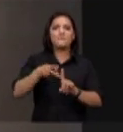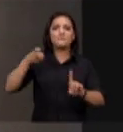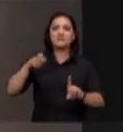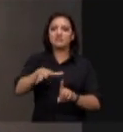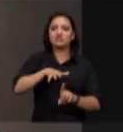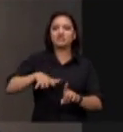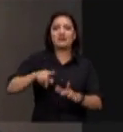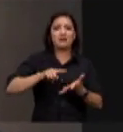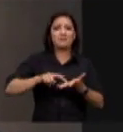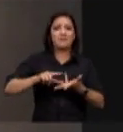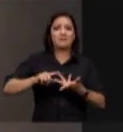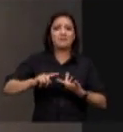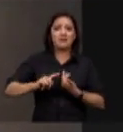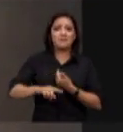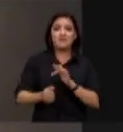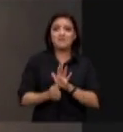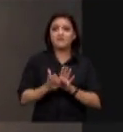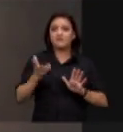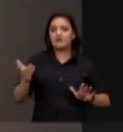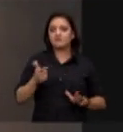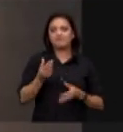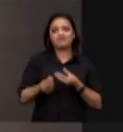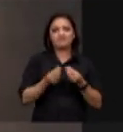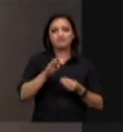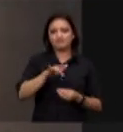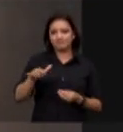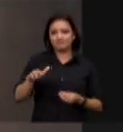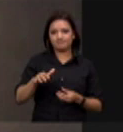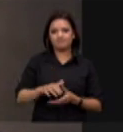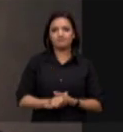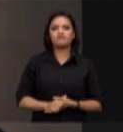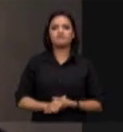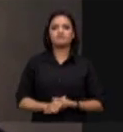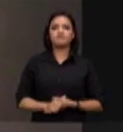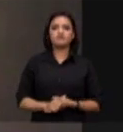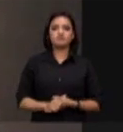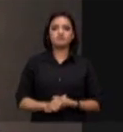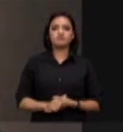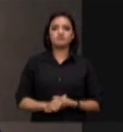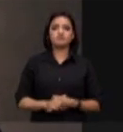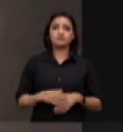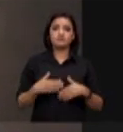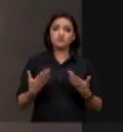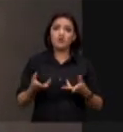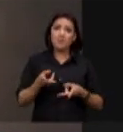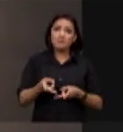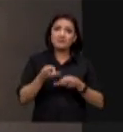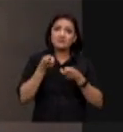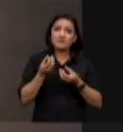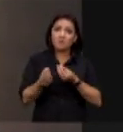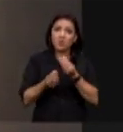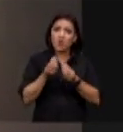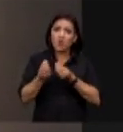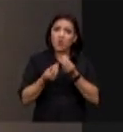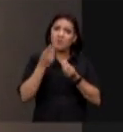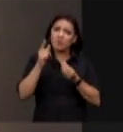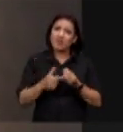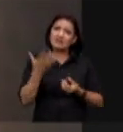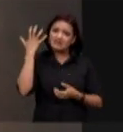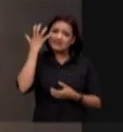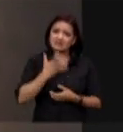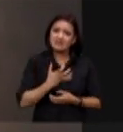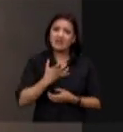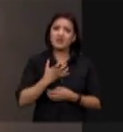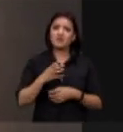Yanomami, e o Rio Madeira e o Vale do Javari. Percebam o peso que está em jogo. Há uma escalada de